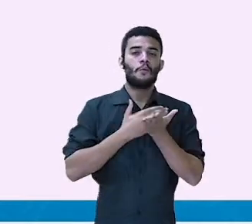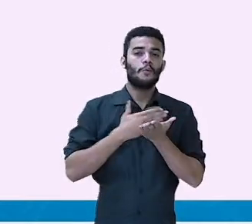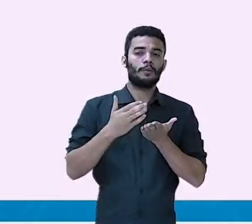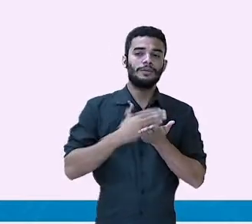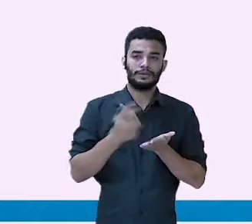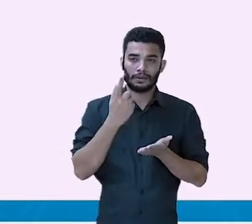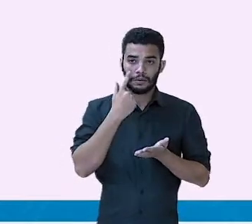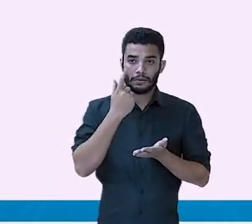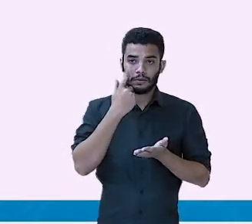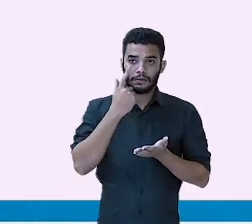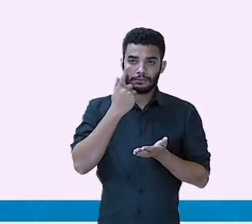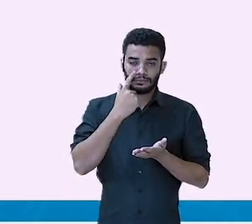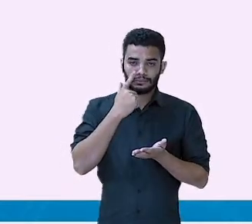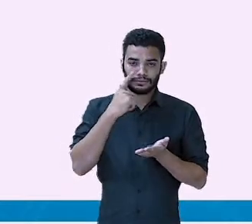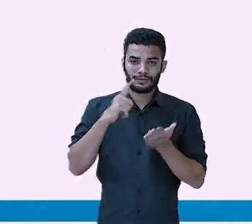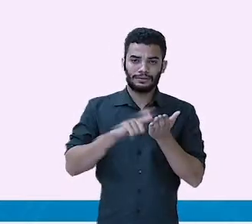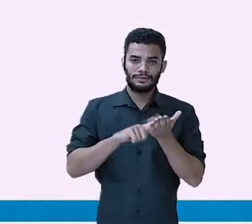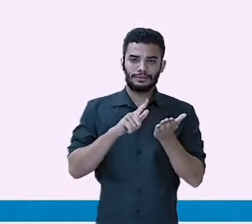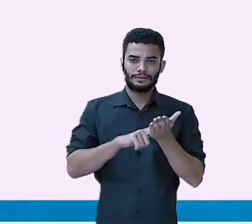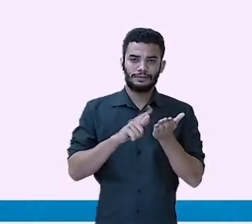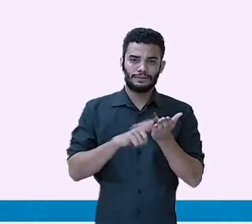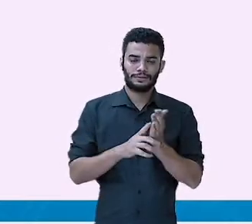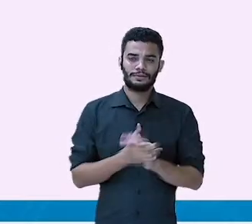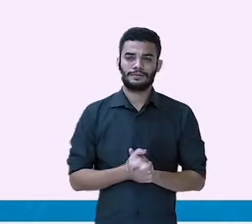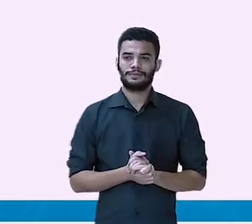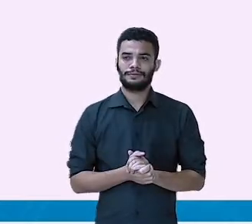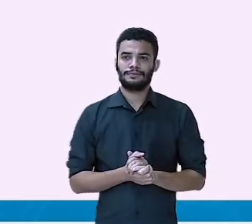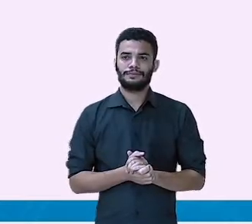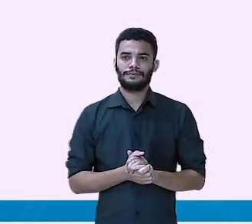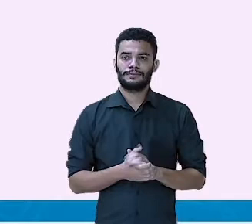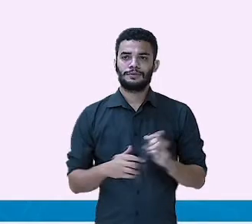cartolina e dividi em duas.